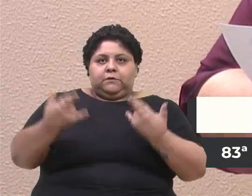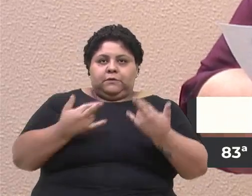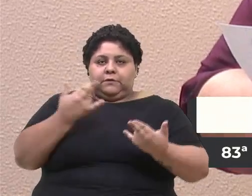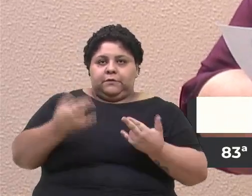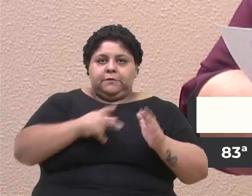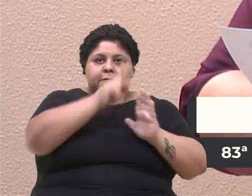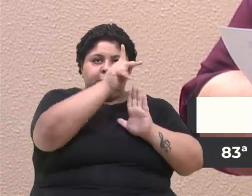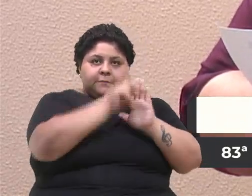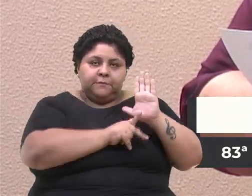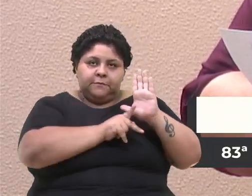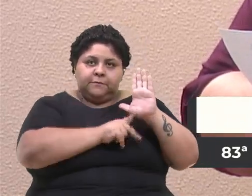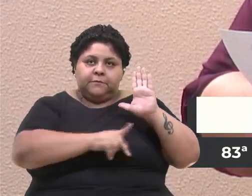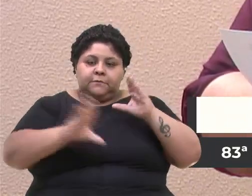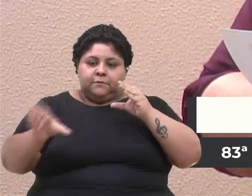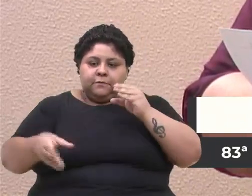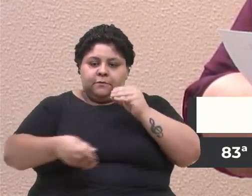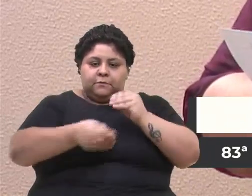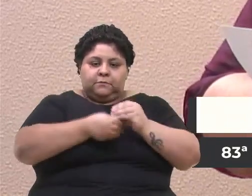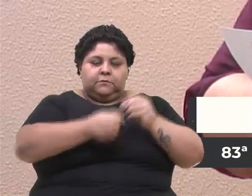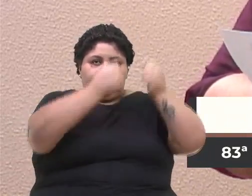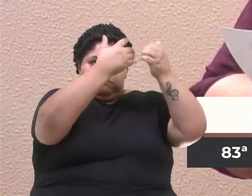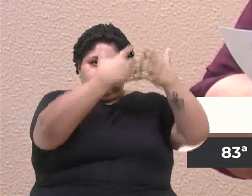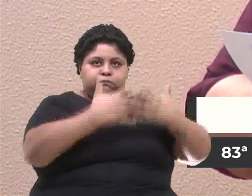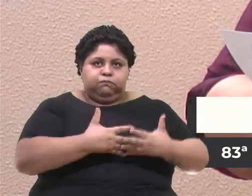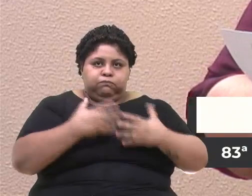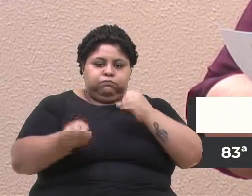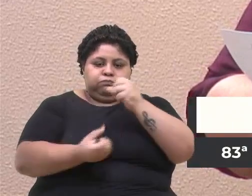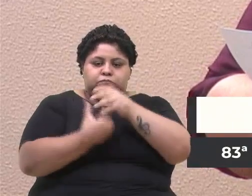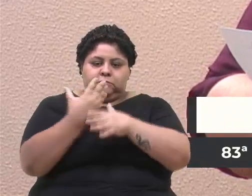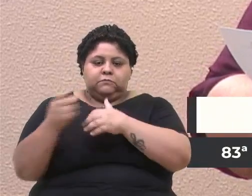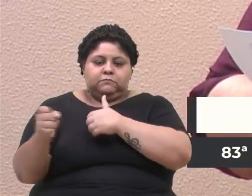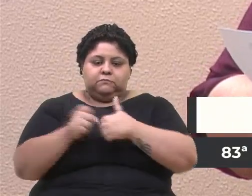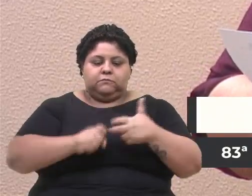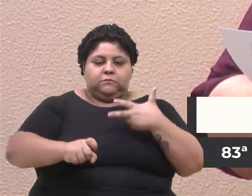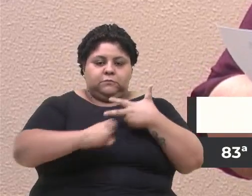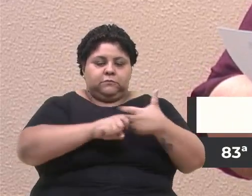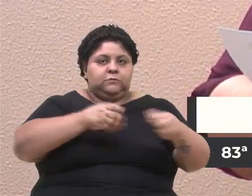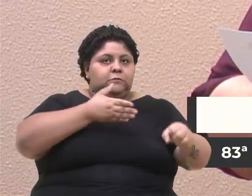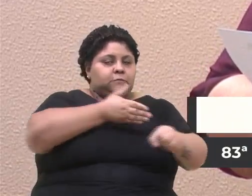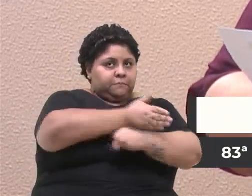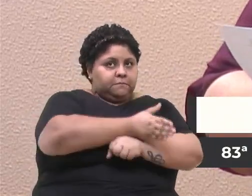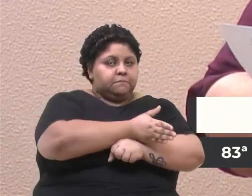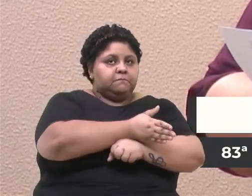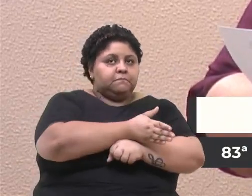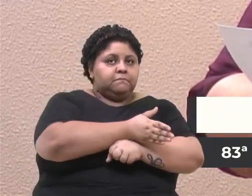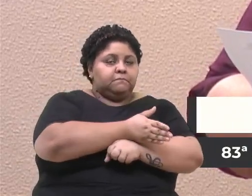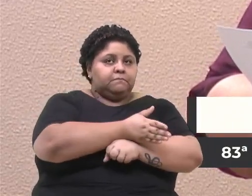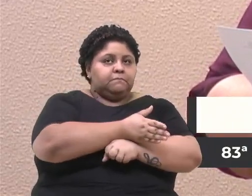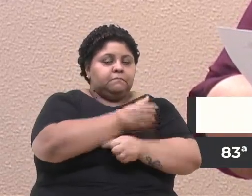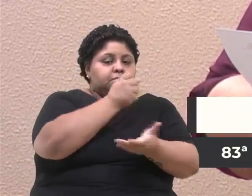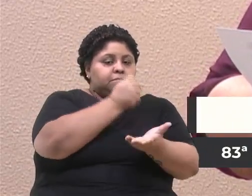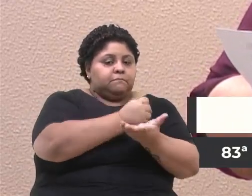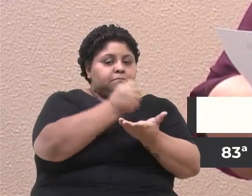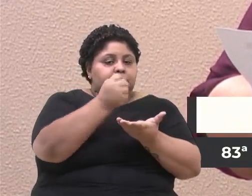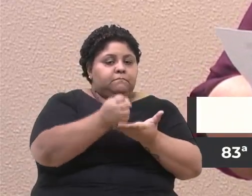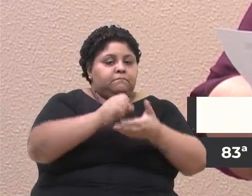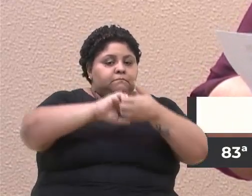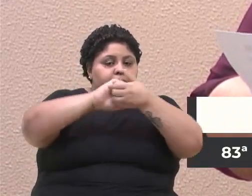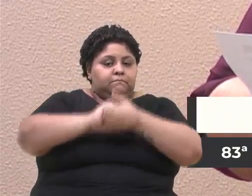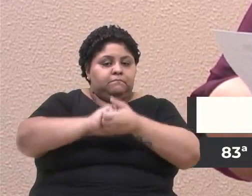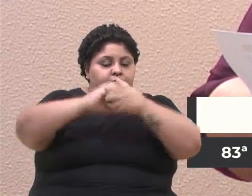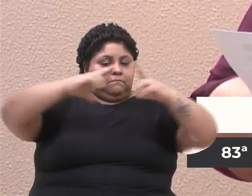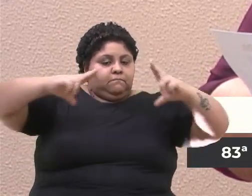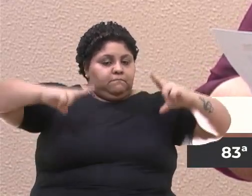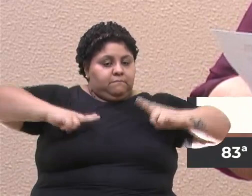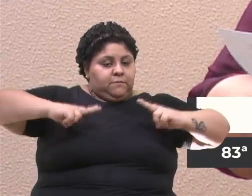complementar acima descrito da autoria do Poder Executivo, que autoriza o Poder Executivo a contratar parceria pública-privada, PPP,